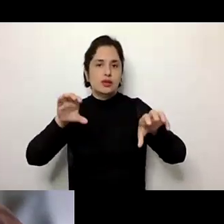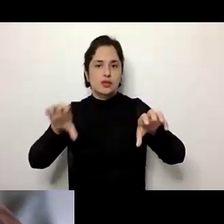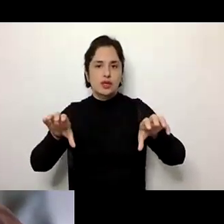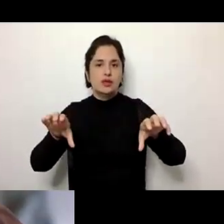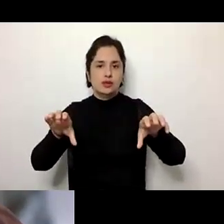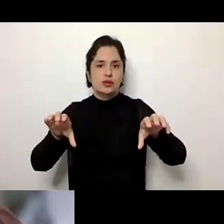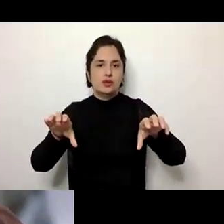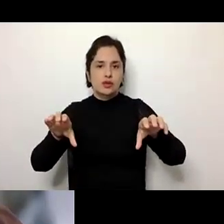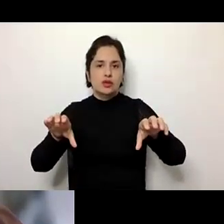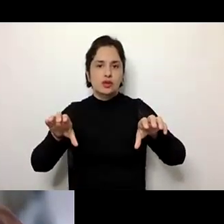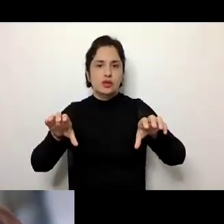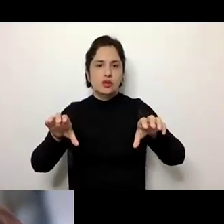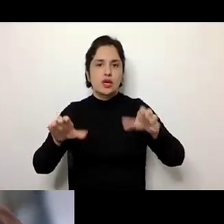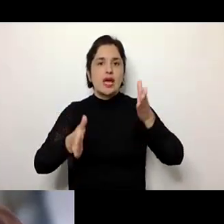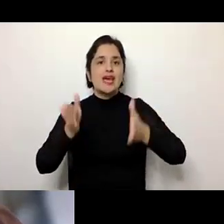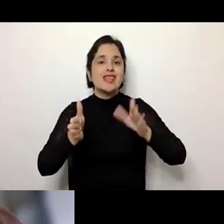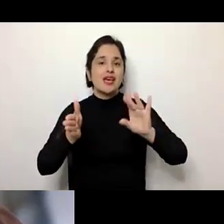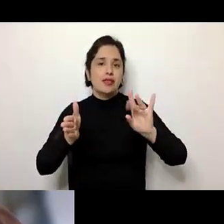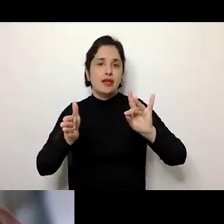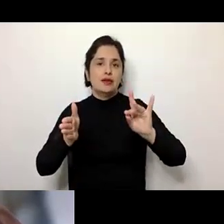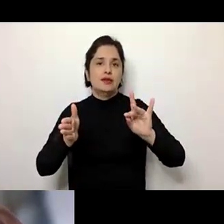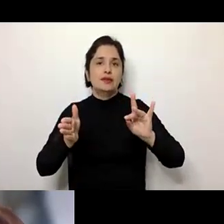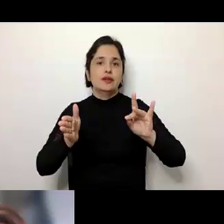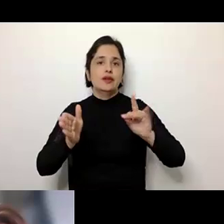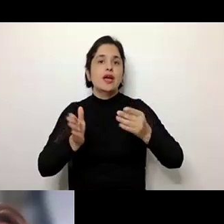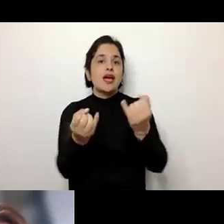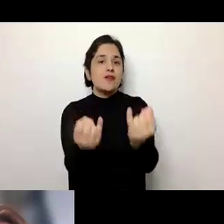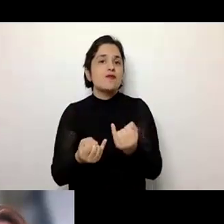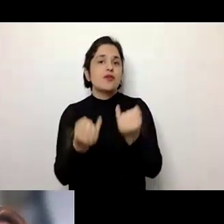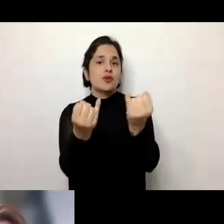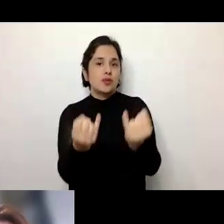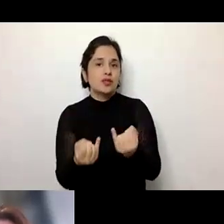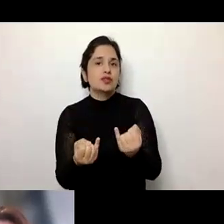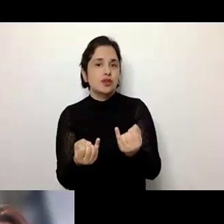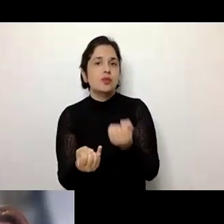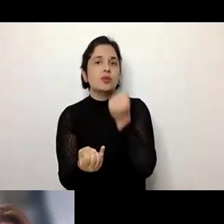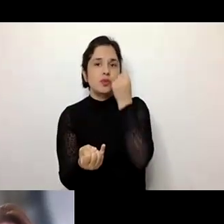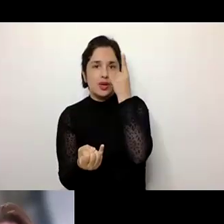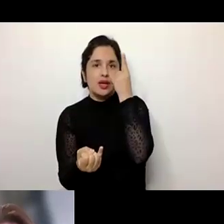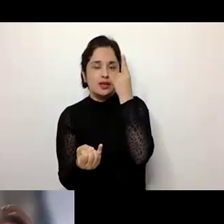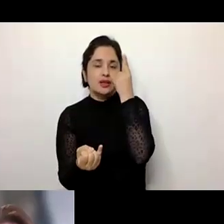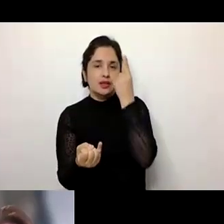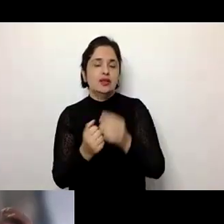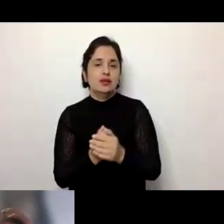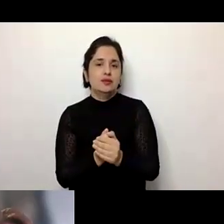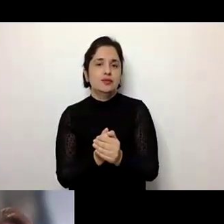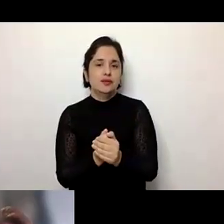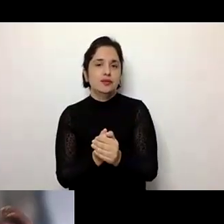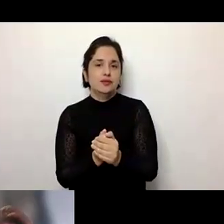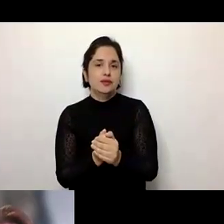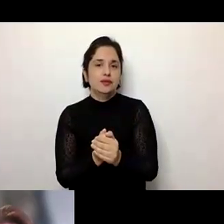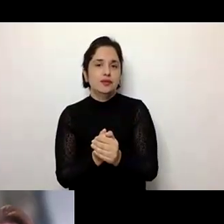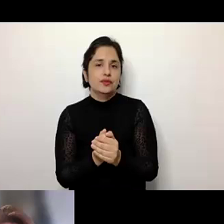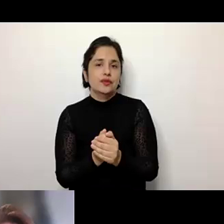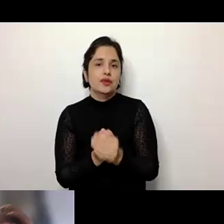faixa etária, né, o que nos dá mais informações para poder entender essa população, e nós temos